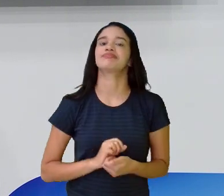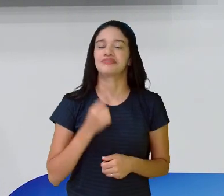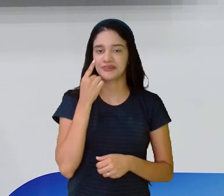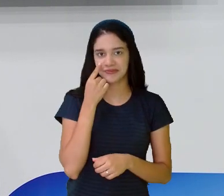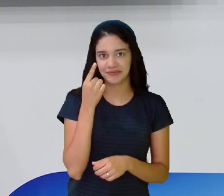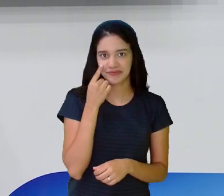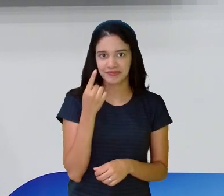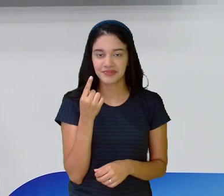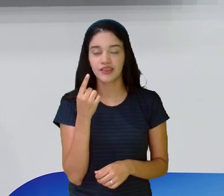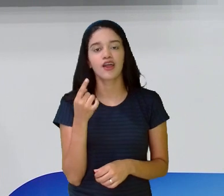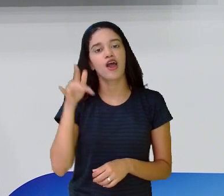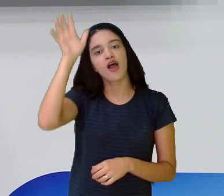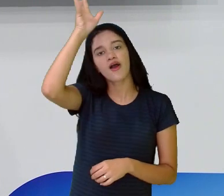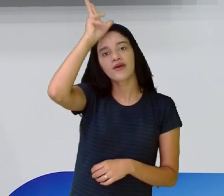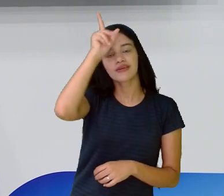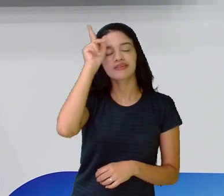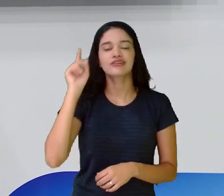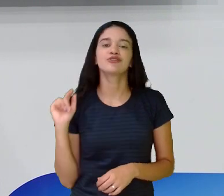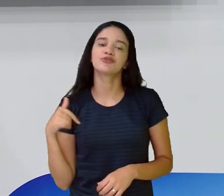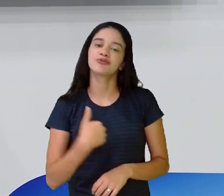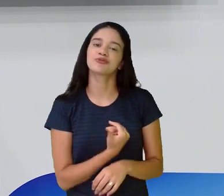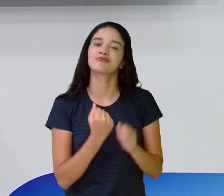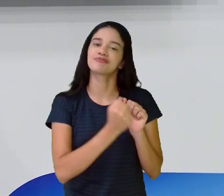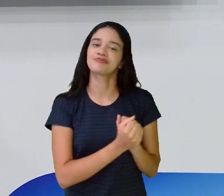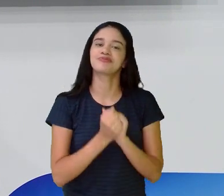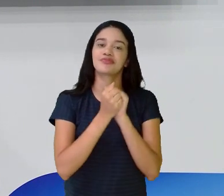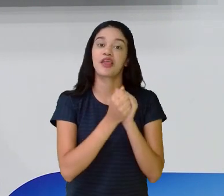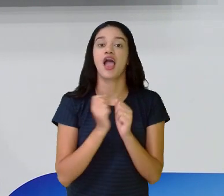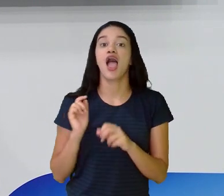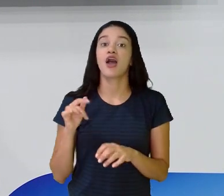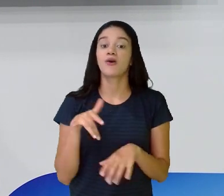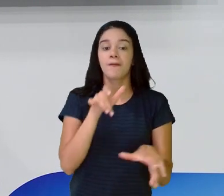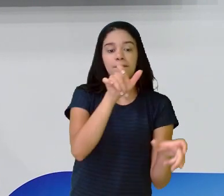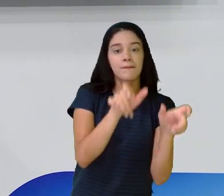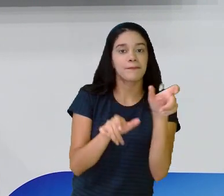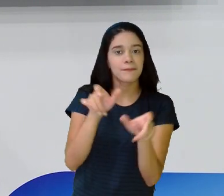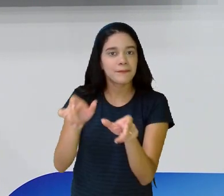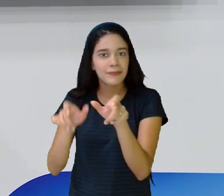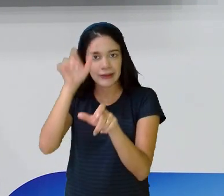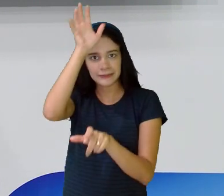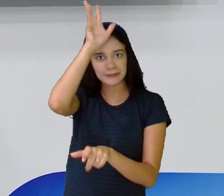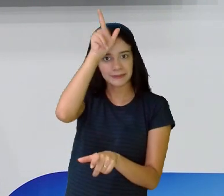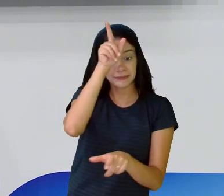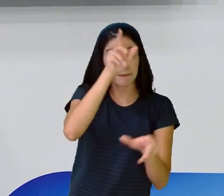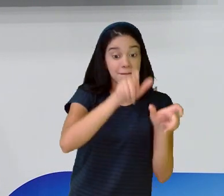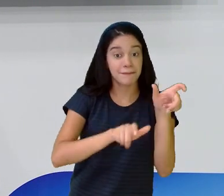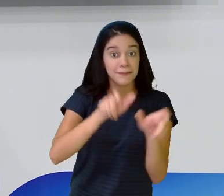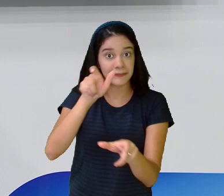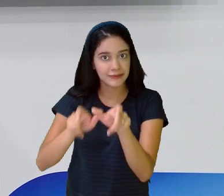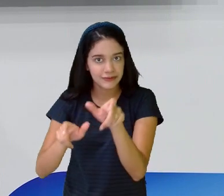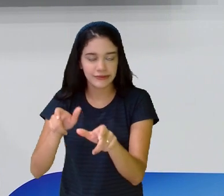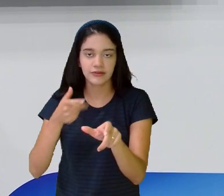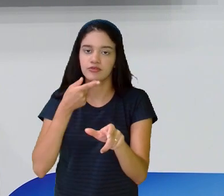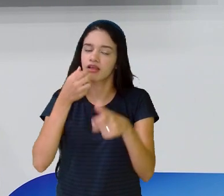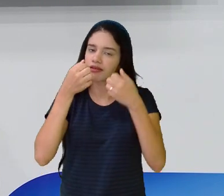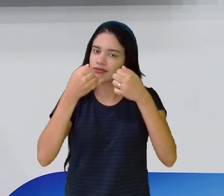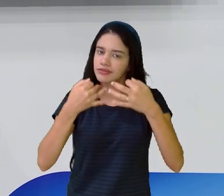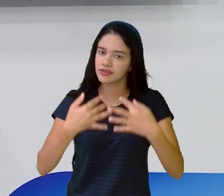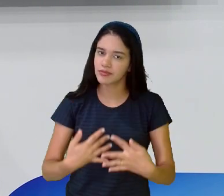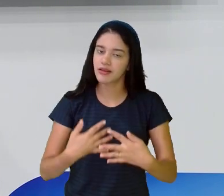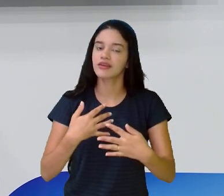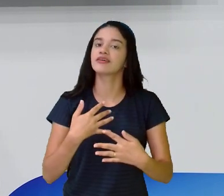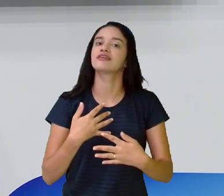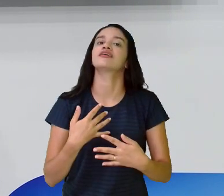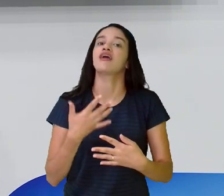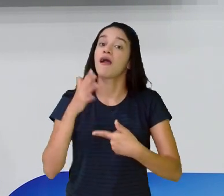conosco, o Cari Jó que é o nosso personagem aqui, que eu já falei aqui do quarto